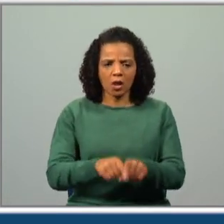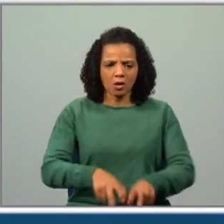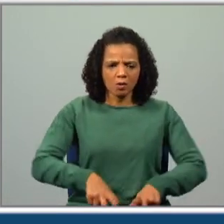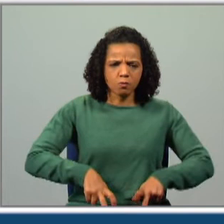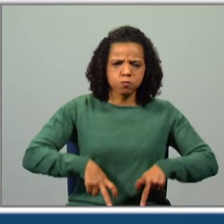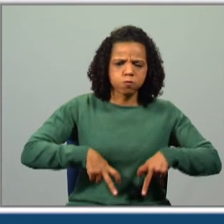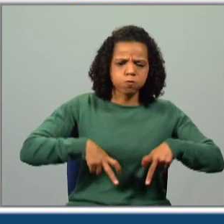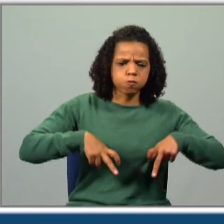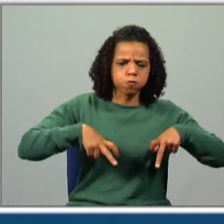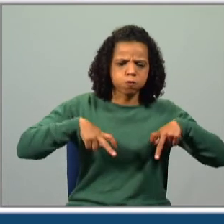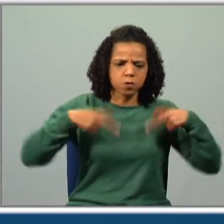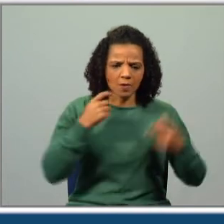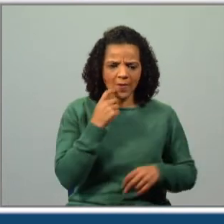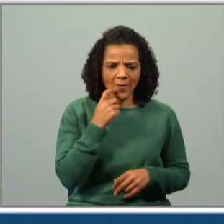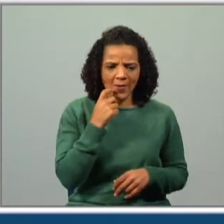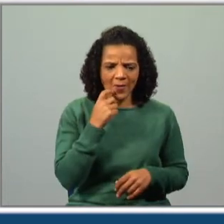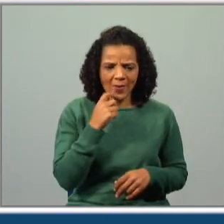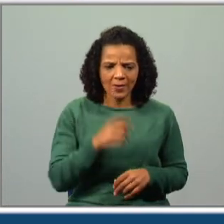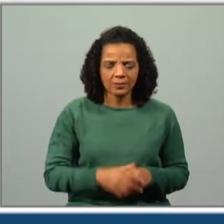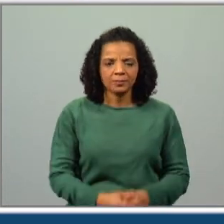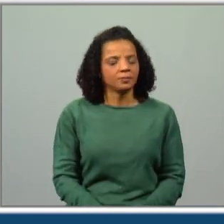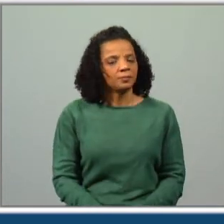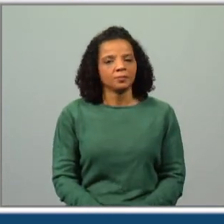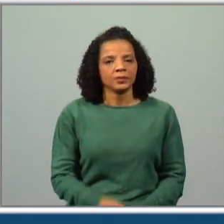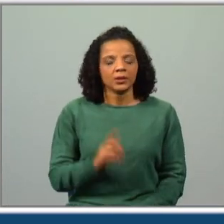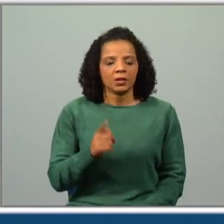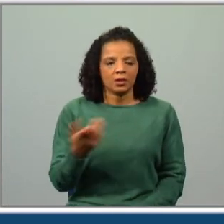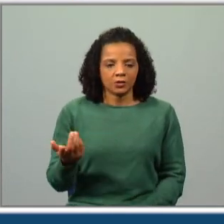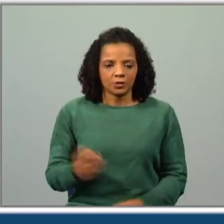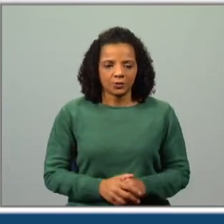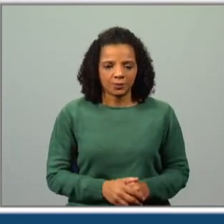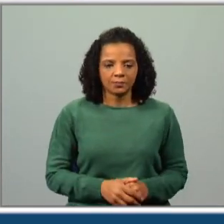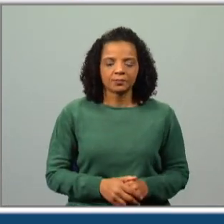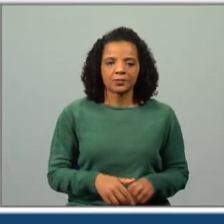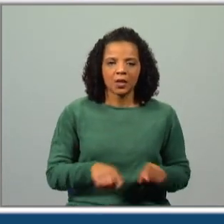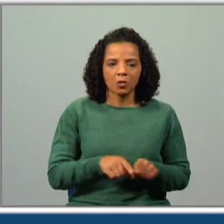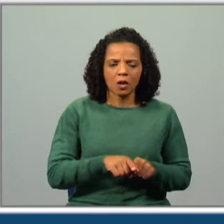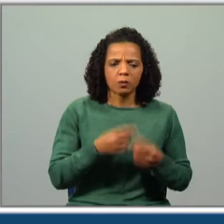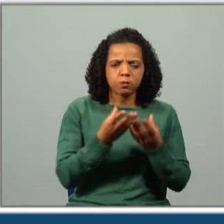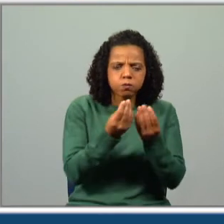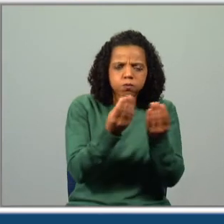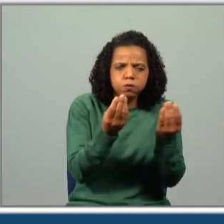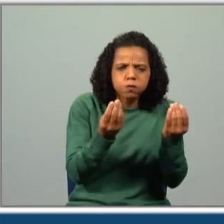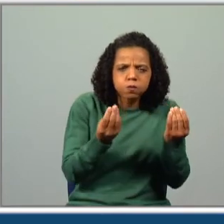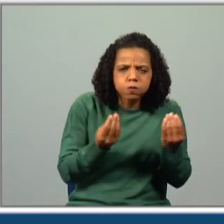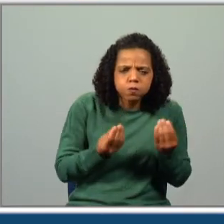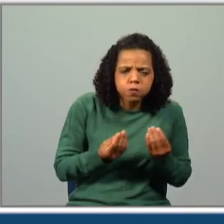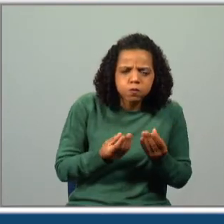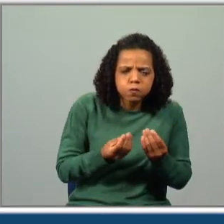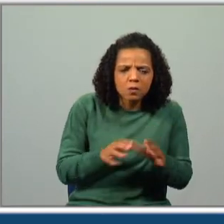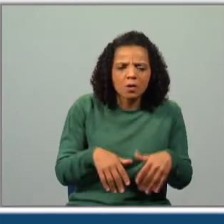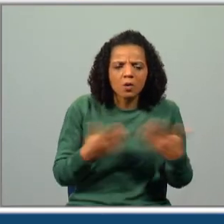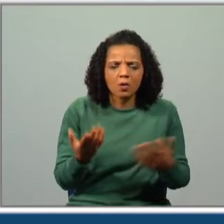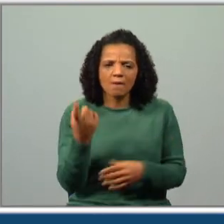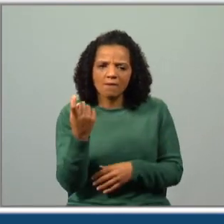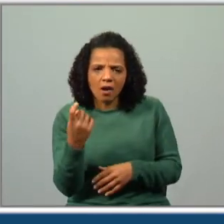Riquíssimo. E então temos aqui a ideia de um excesso absoluto ou a ideia de falta